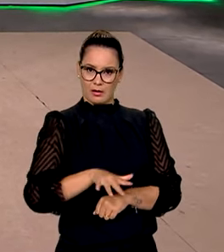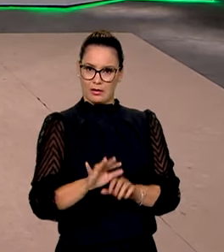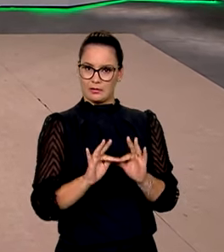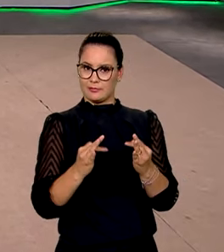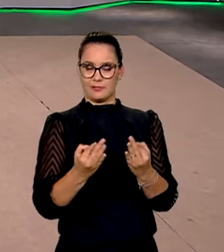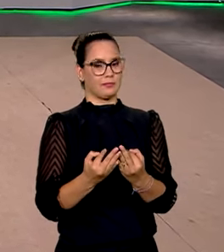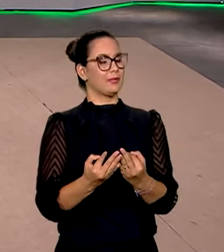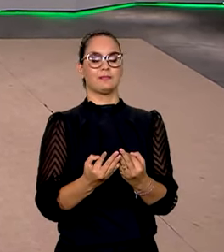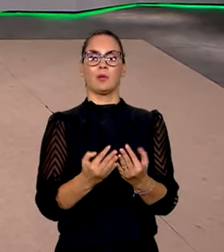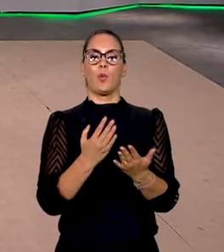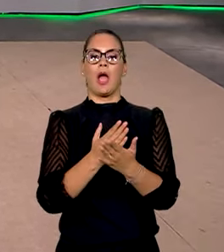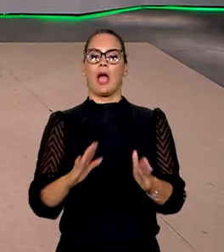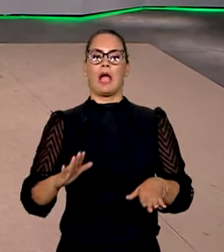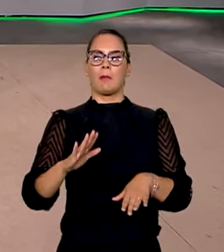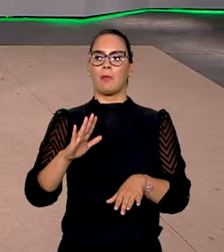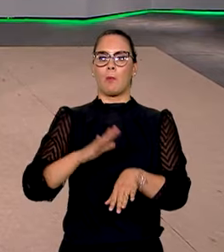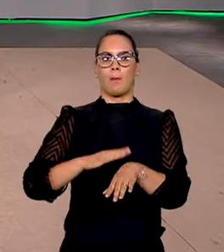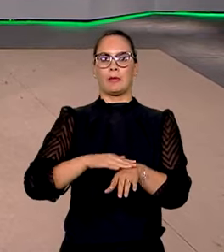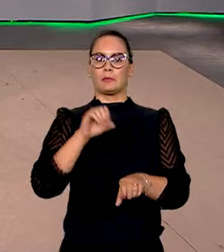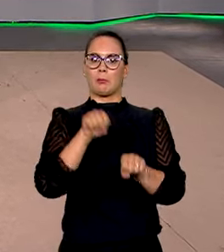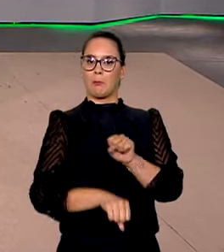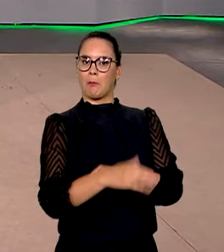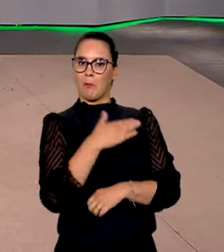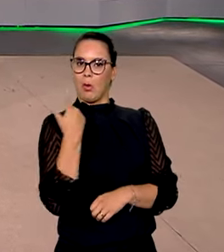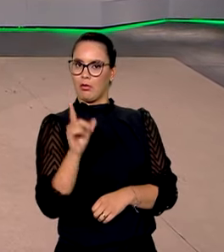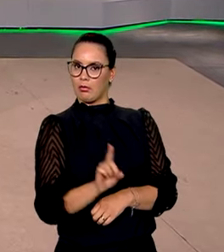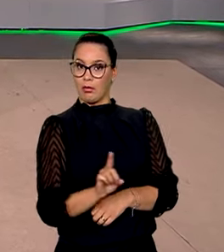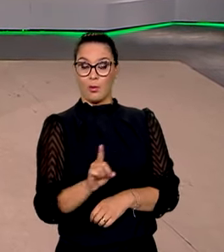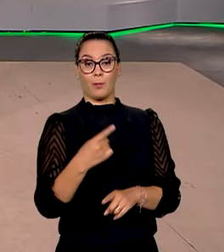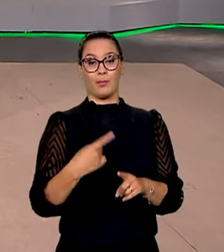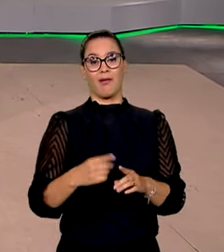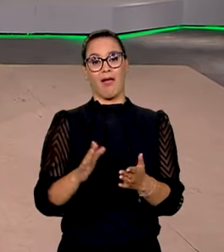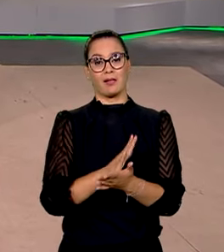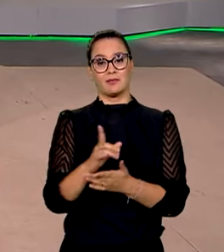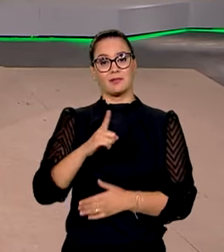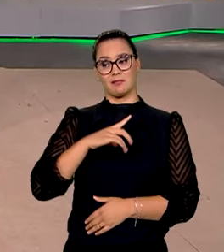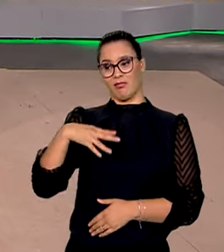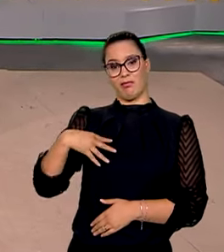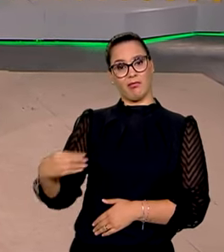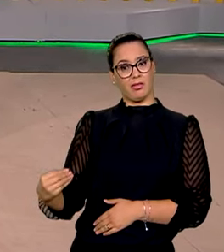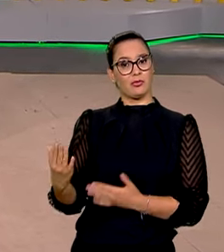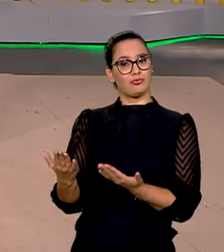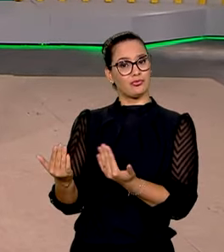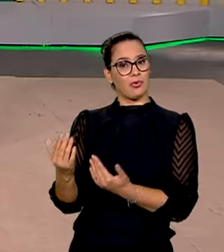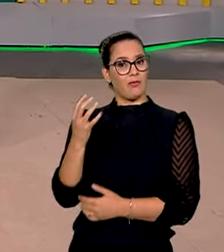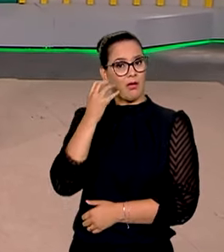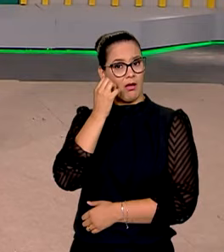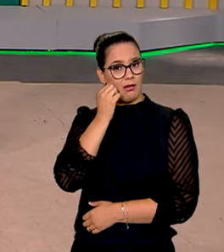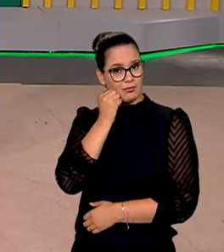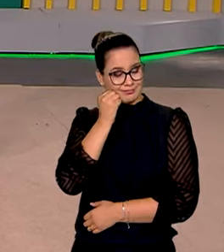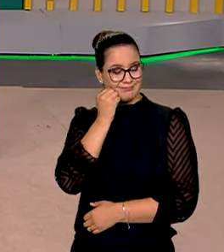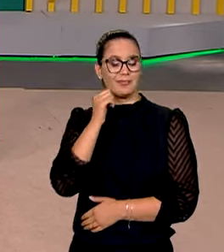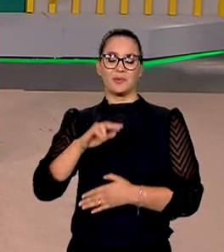não se encerra com o fim da vida da vítima, já que muitas vezes ela deixa crianças e adolescentes órfãs. São muitas